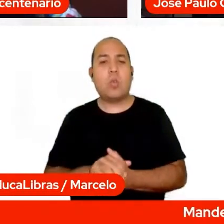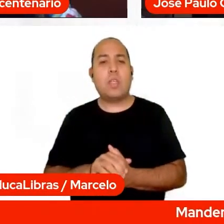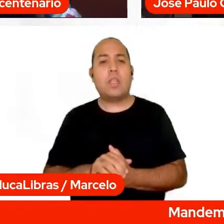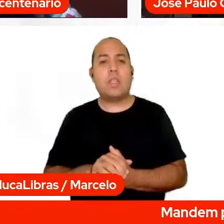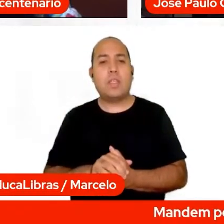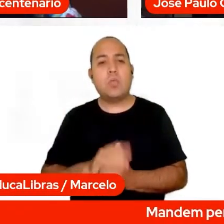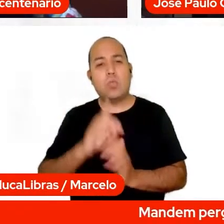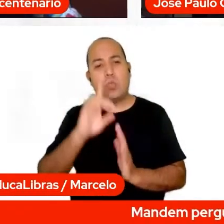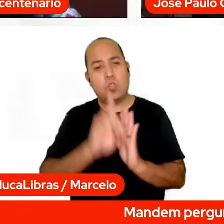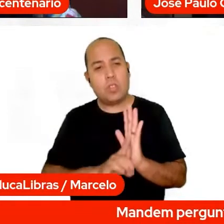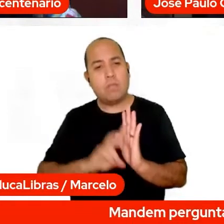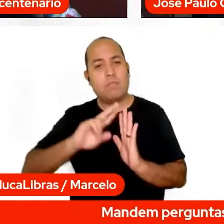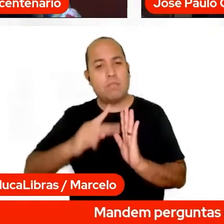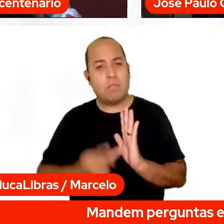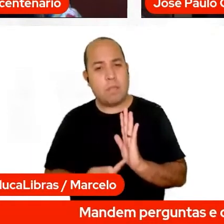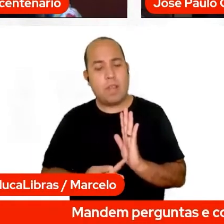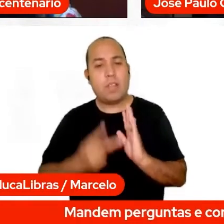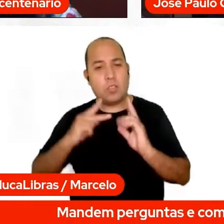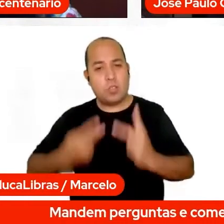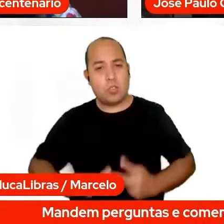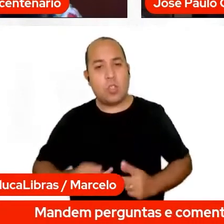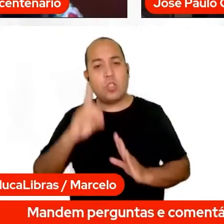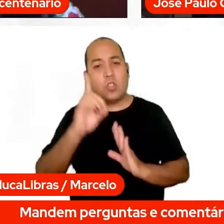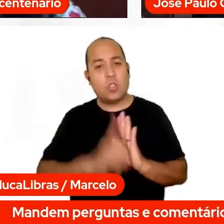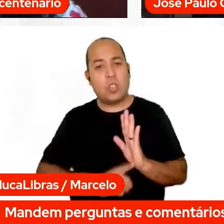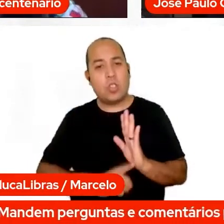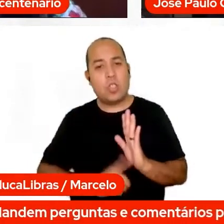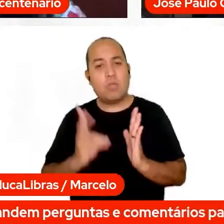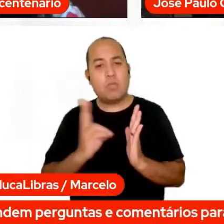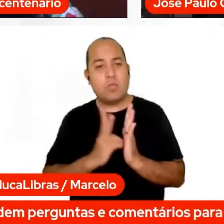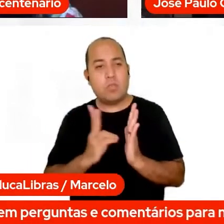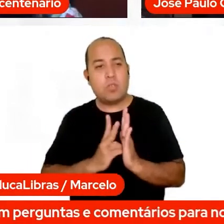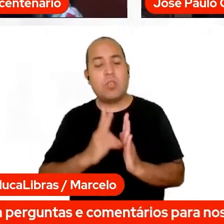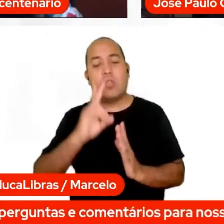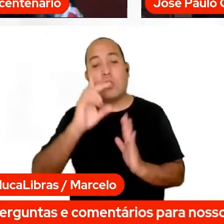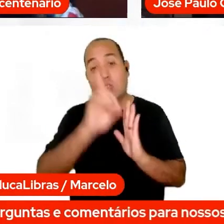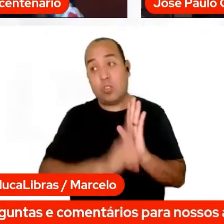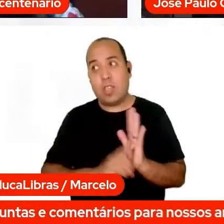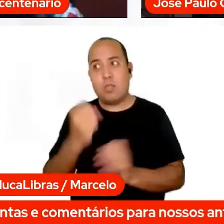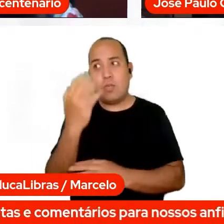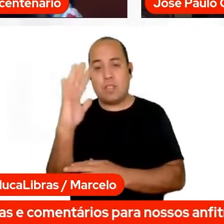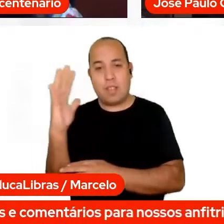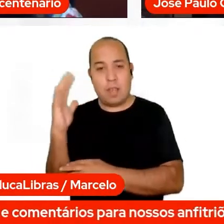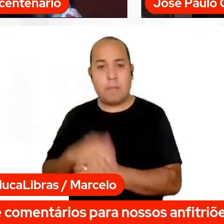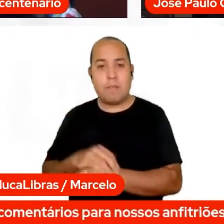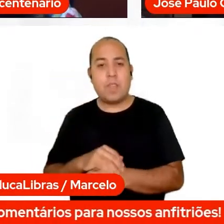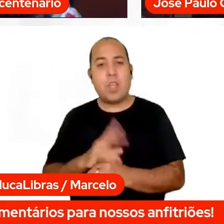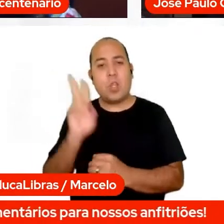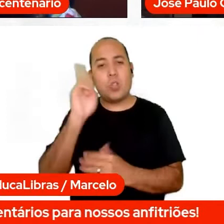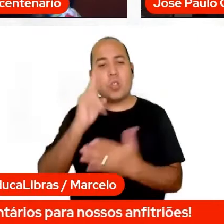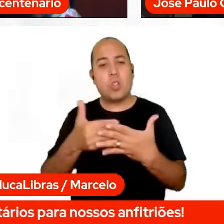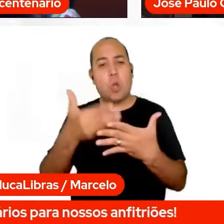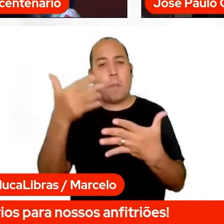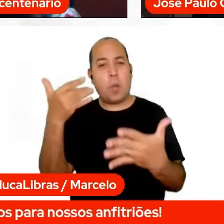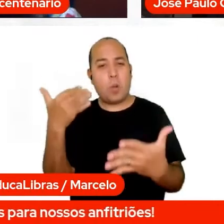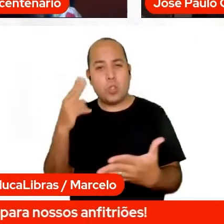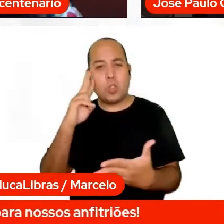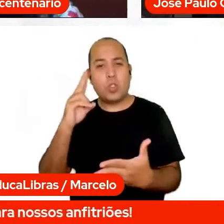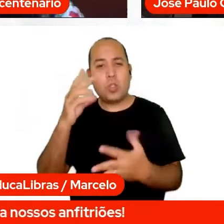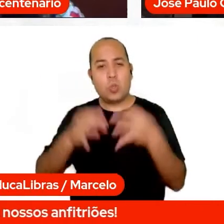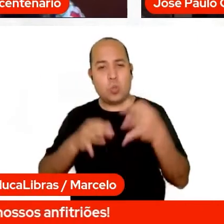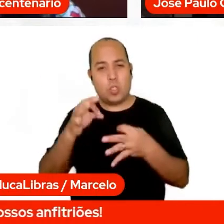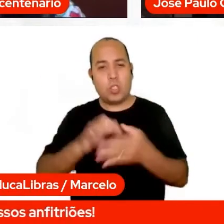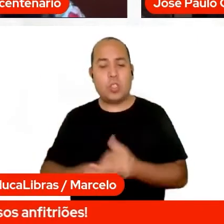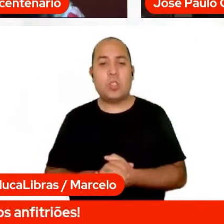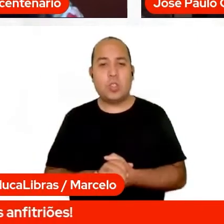direitos humanos, direitos indígenas, direitos ambientais e antropologia e sociologia jurídica no Instituto de Direitos